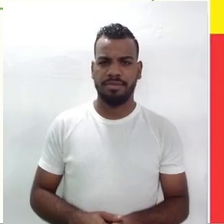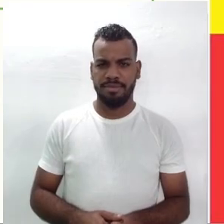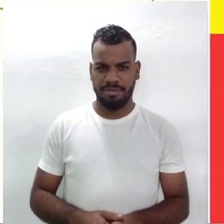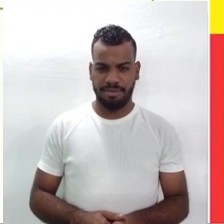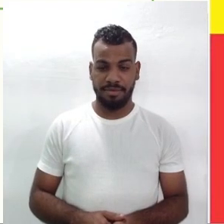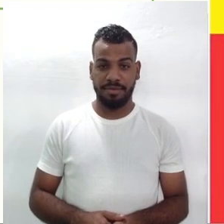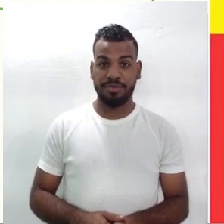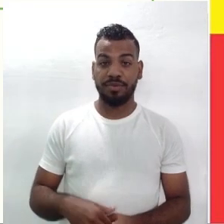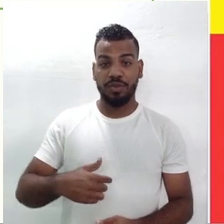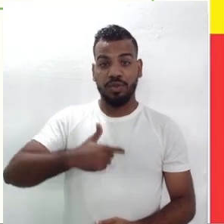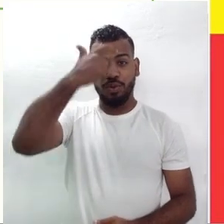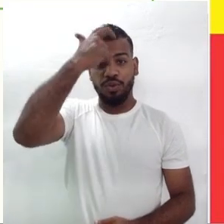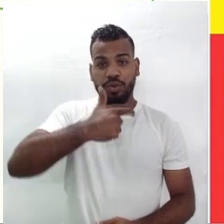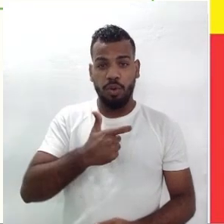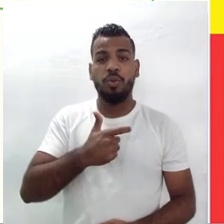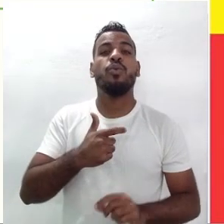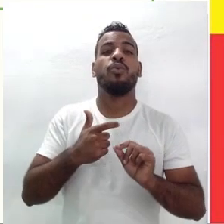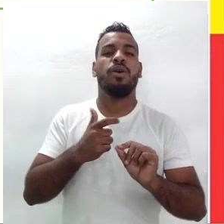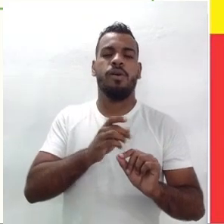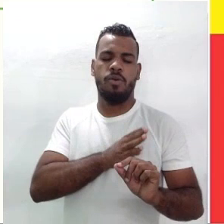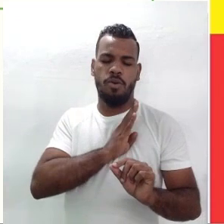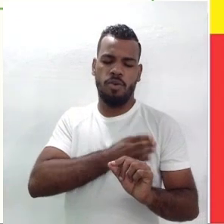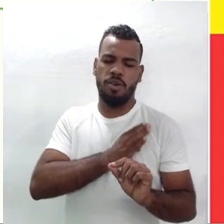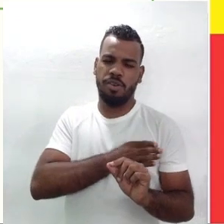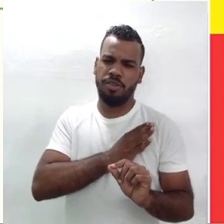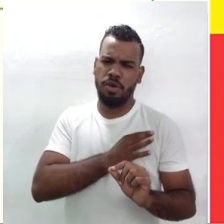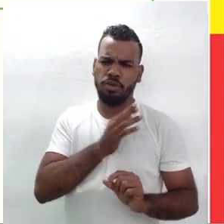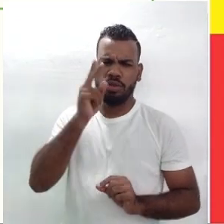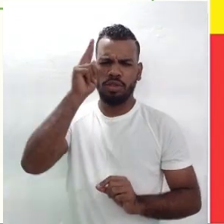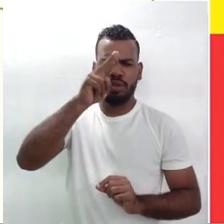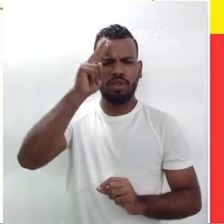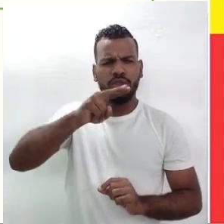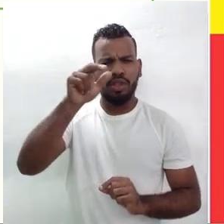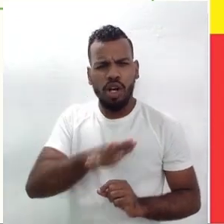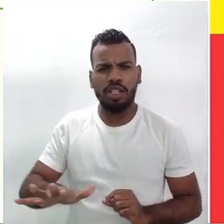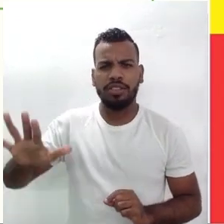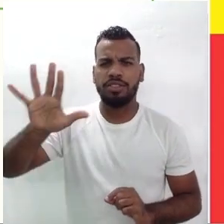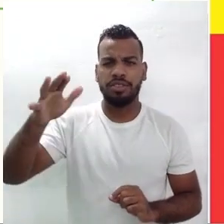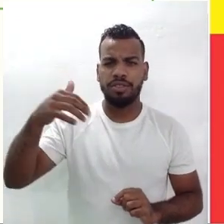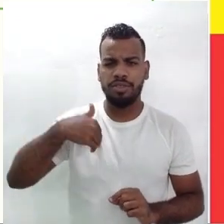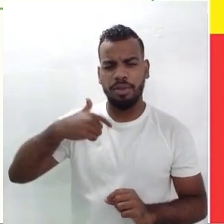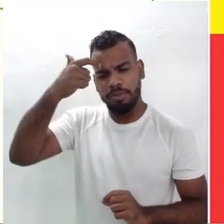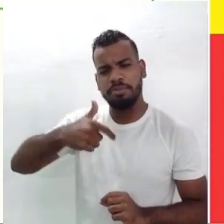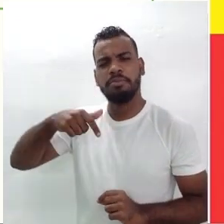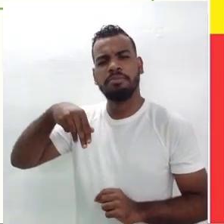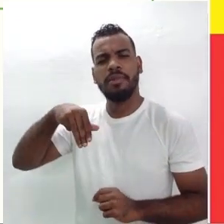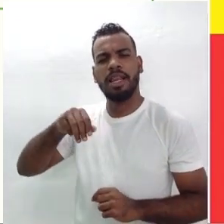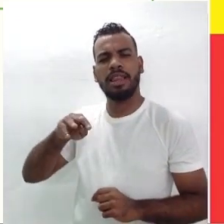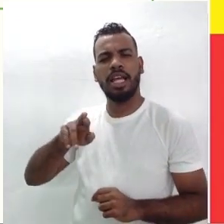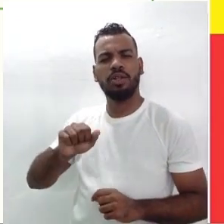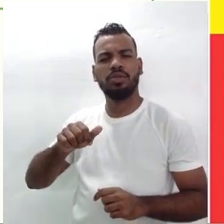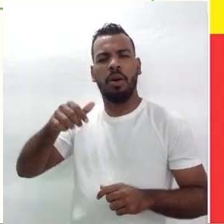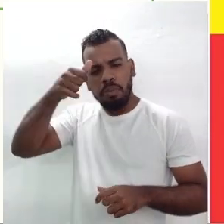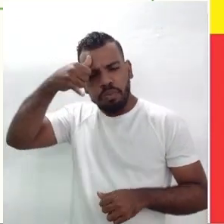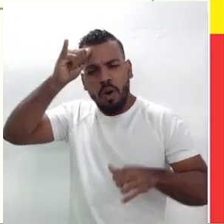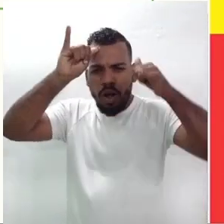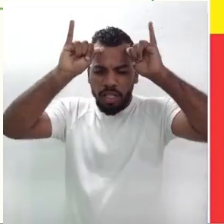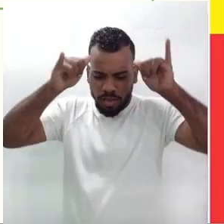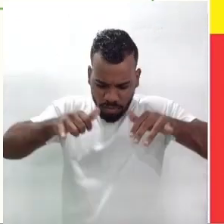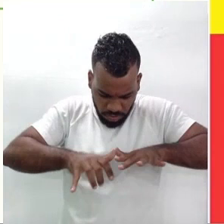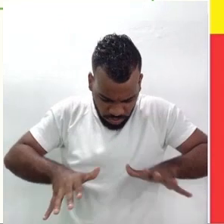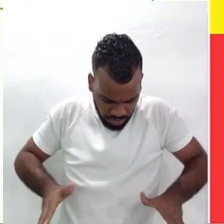Sou coração do folclore nordestino, eu sou Mateus e Bastião do Boibumbá, sou um boneco do mestre